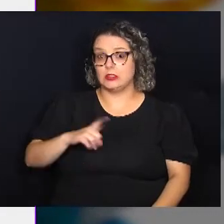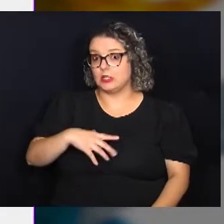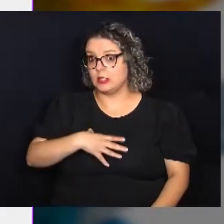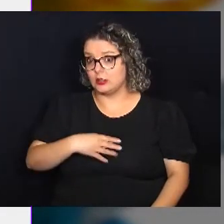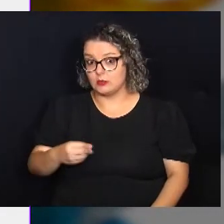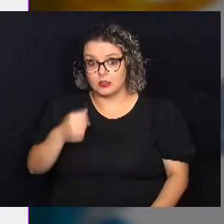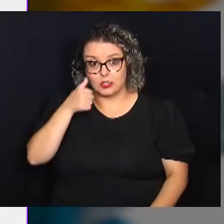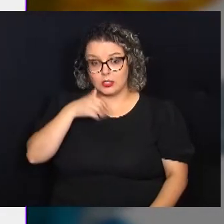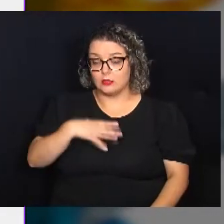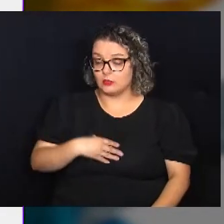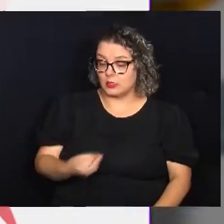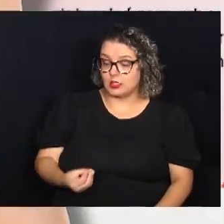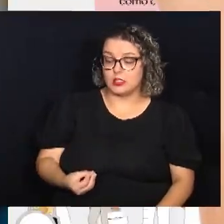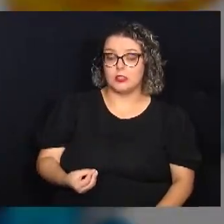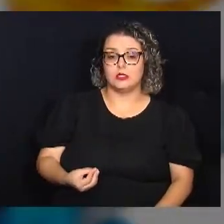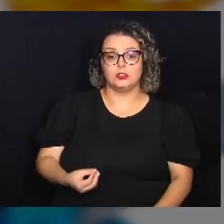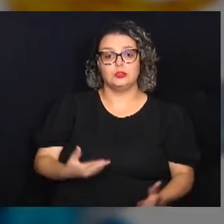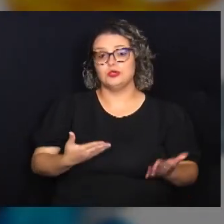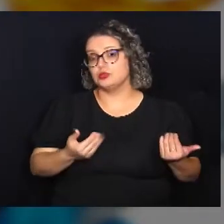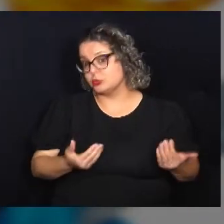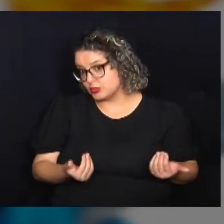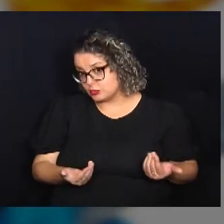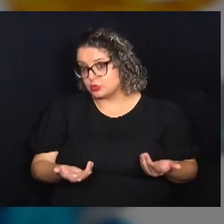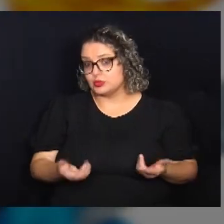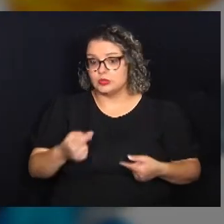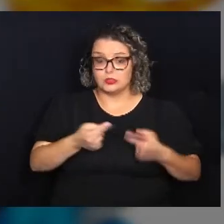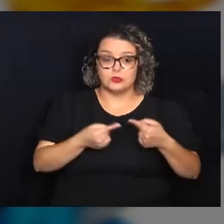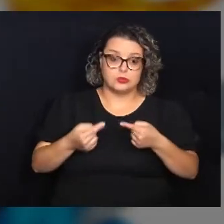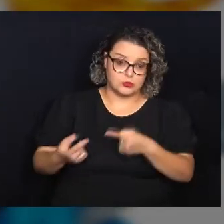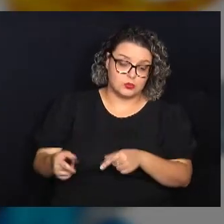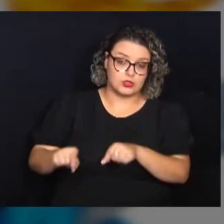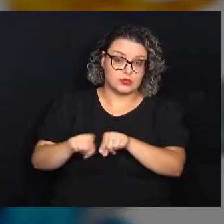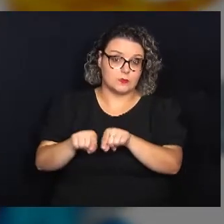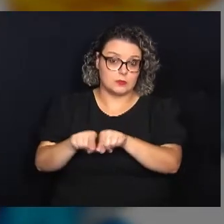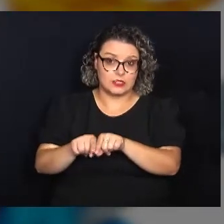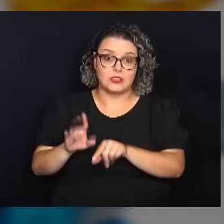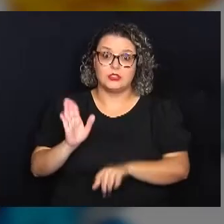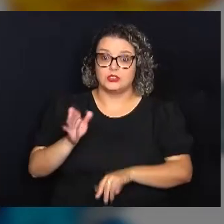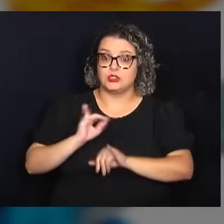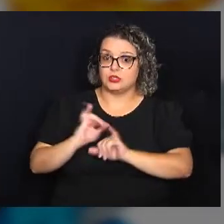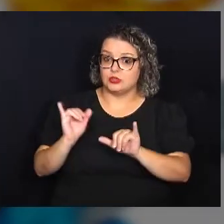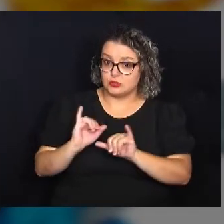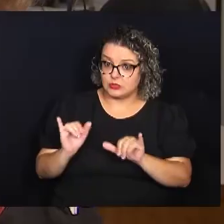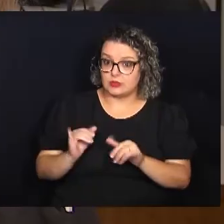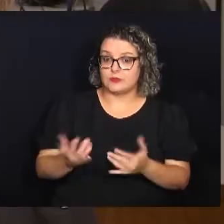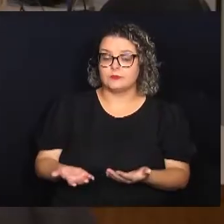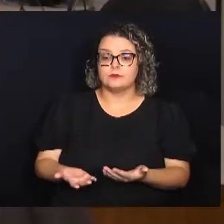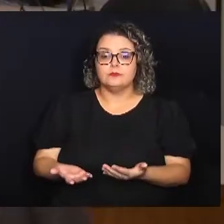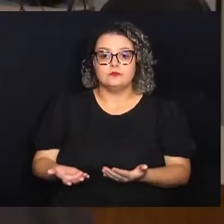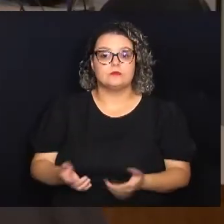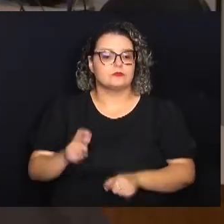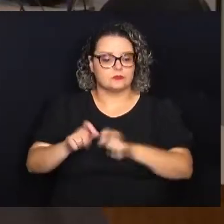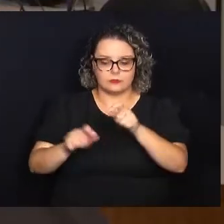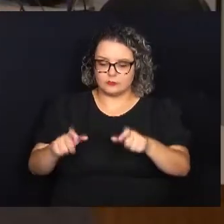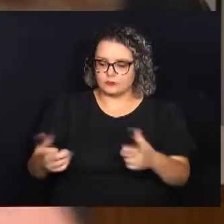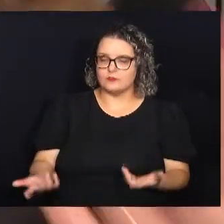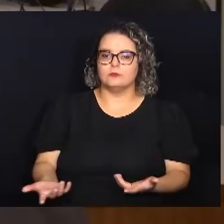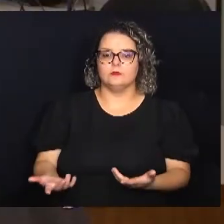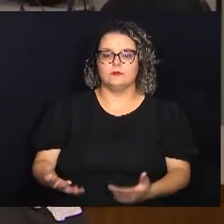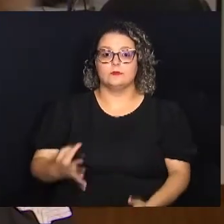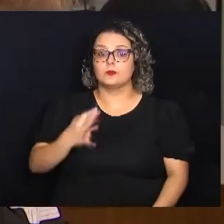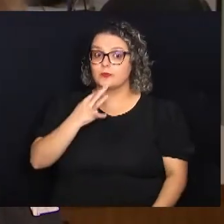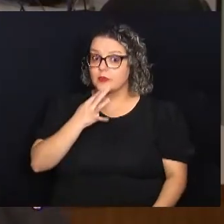filhos, filhas na idade de juventude, então a gente discute muito. Já divulguei isso com